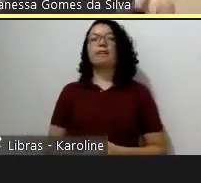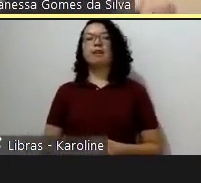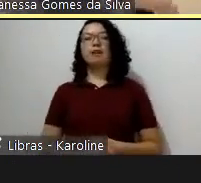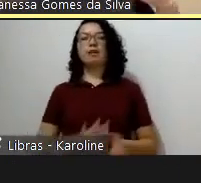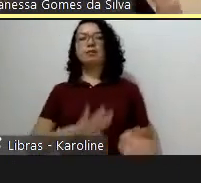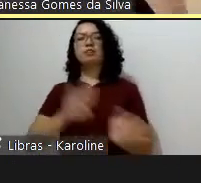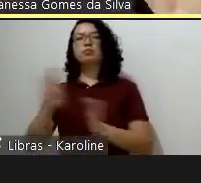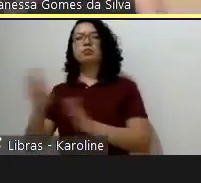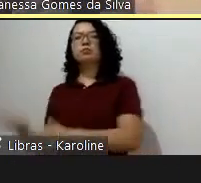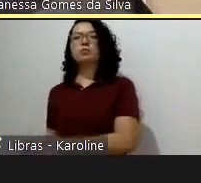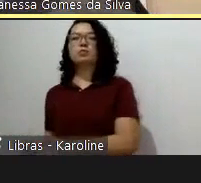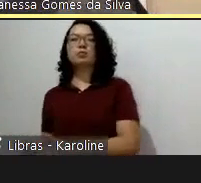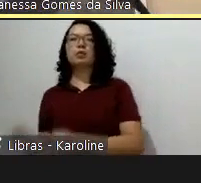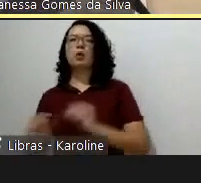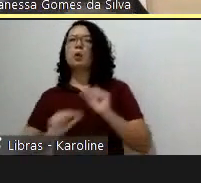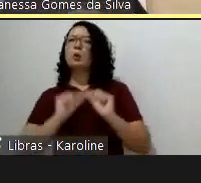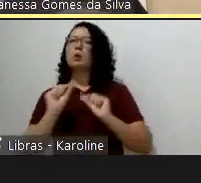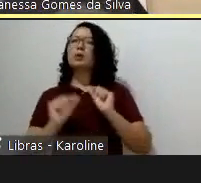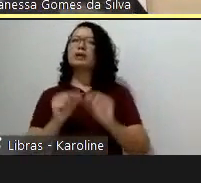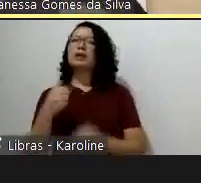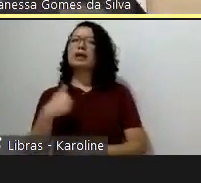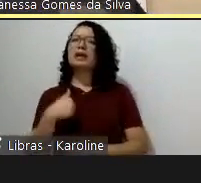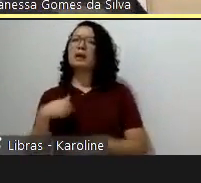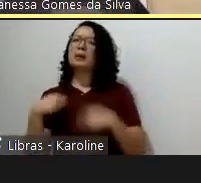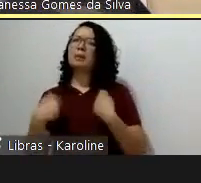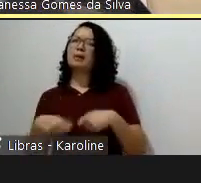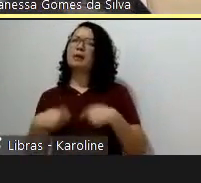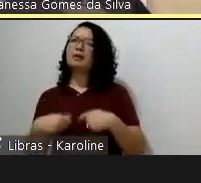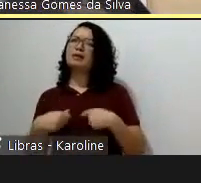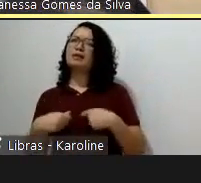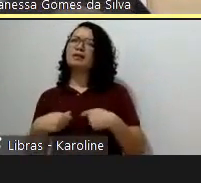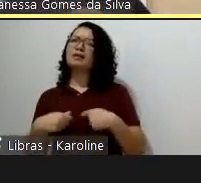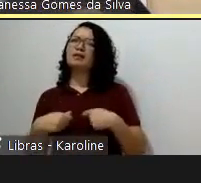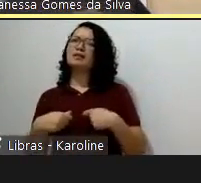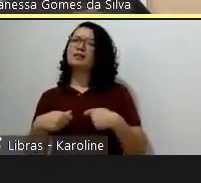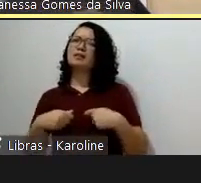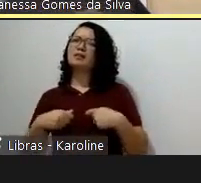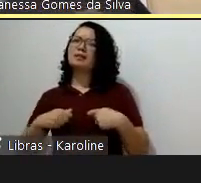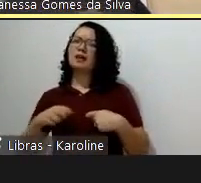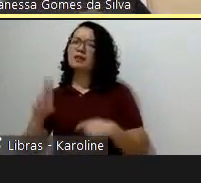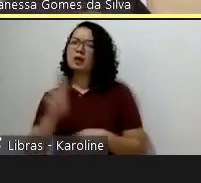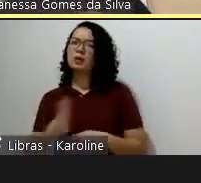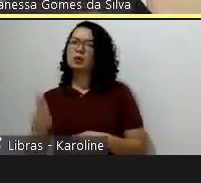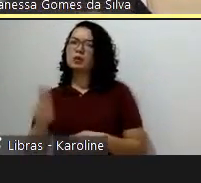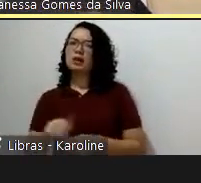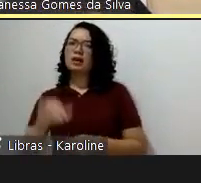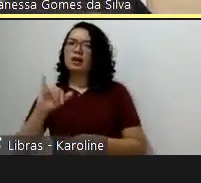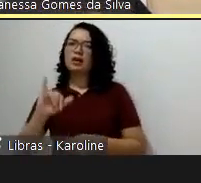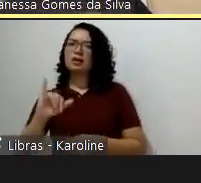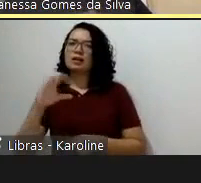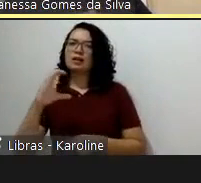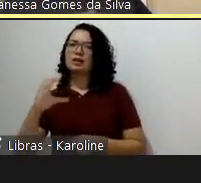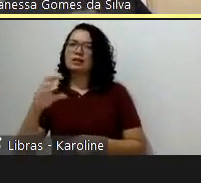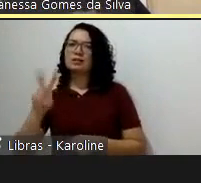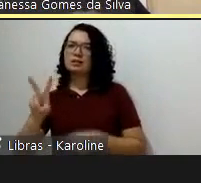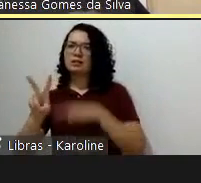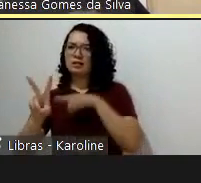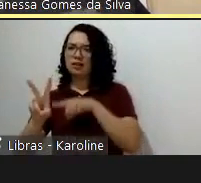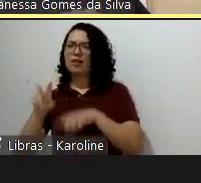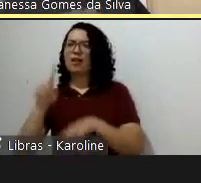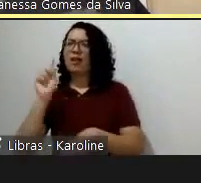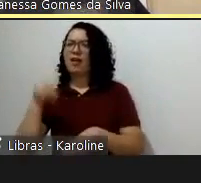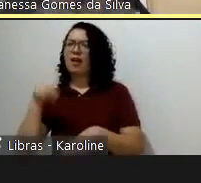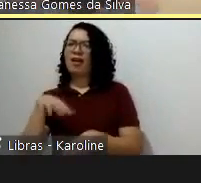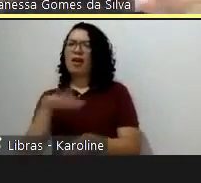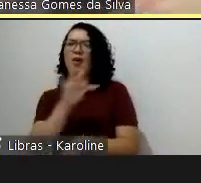O que mais que eu precisava para poder incorporar de vez a CV no processo de projeto? É uma técnica que é muito intensiva no